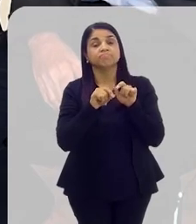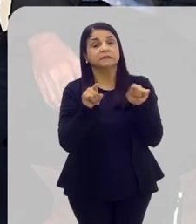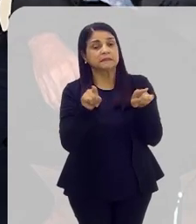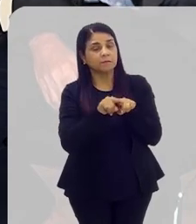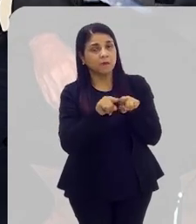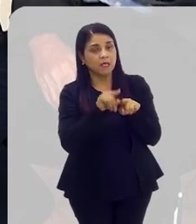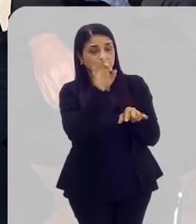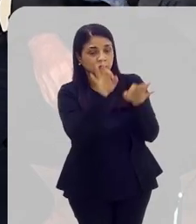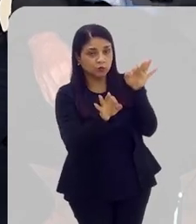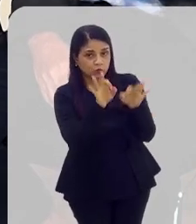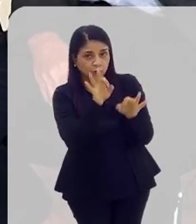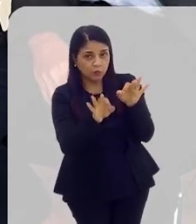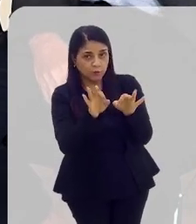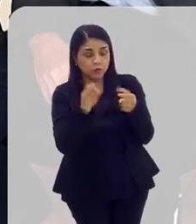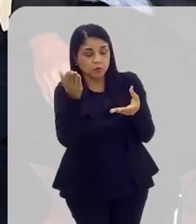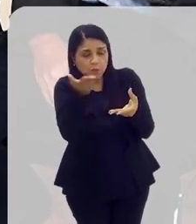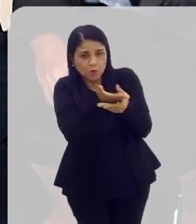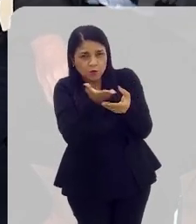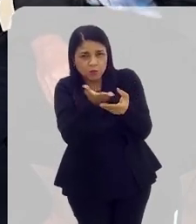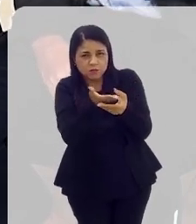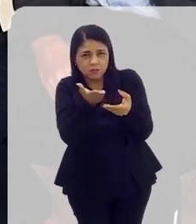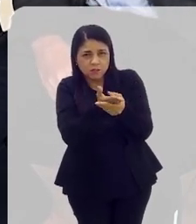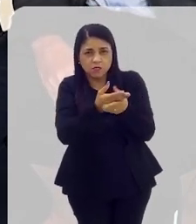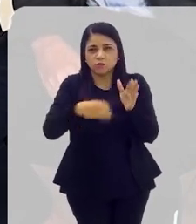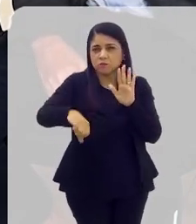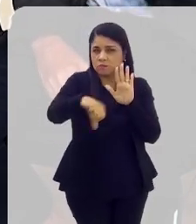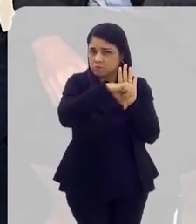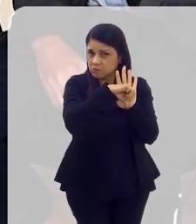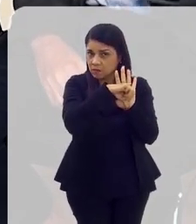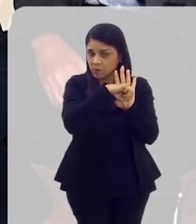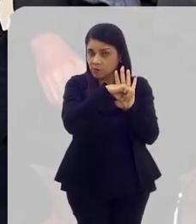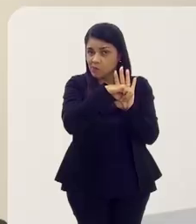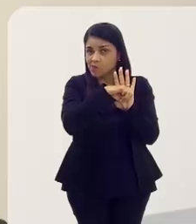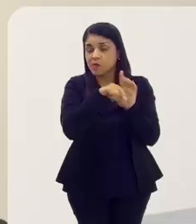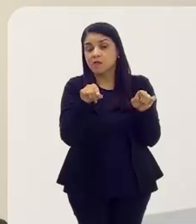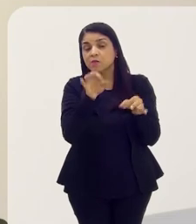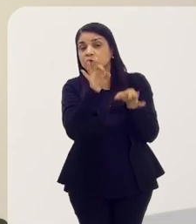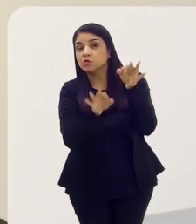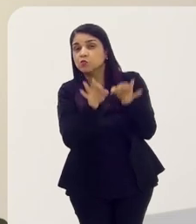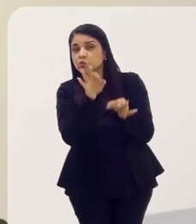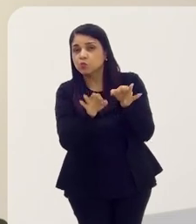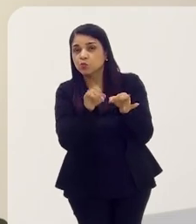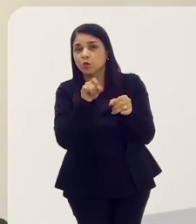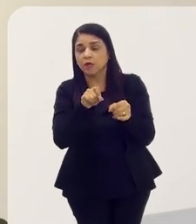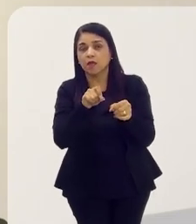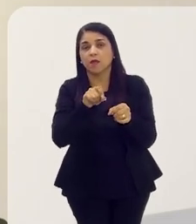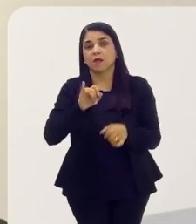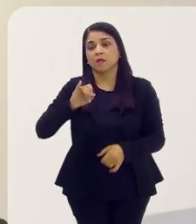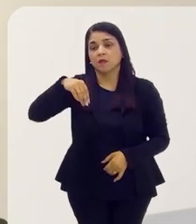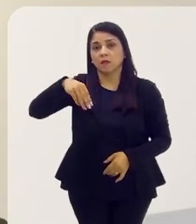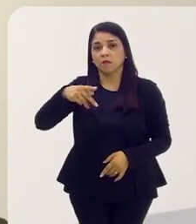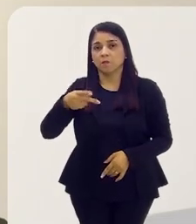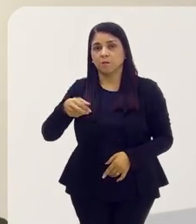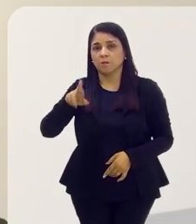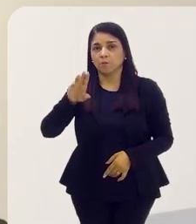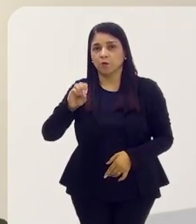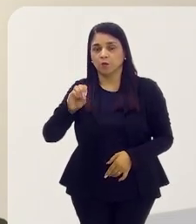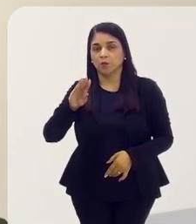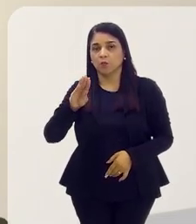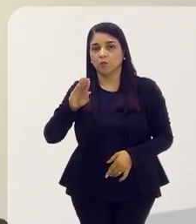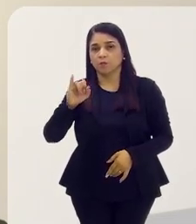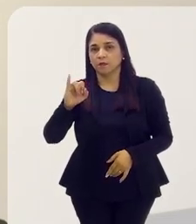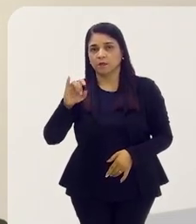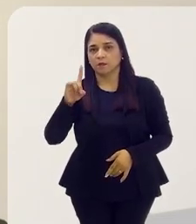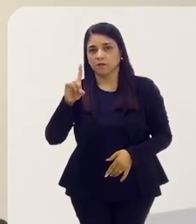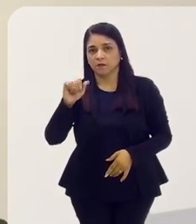julgamento de todos os processos criminais, é ele quem julga a improbidade administrativa,